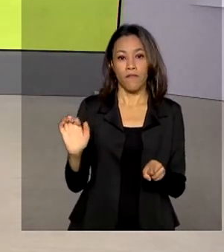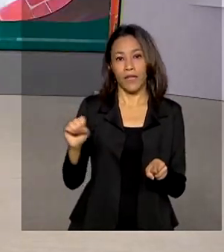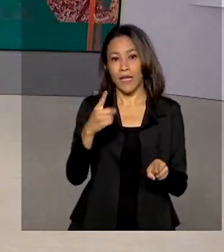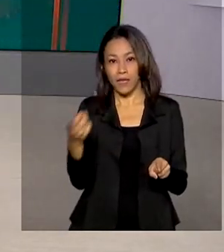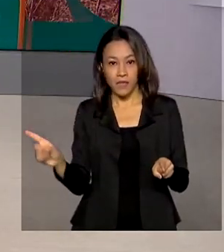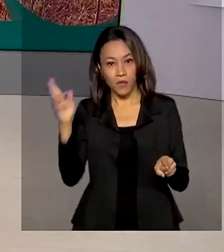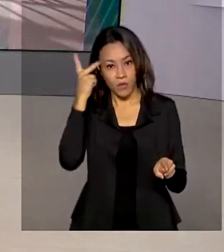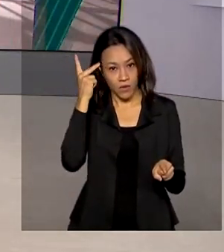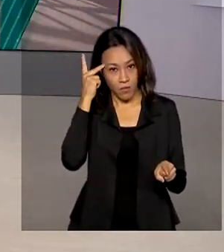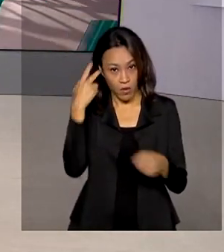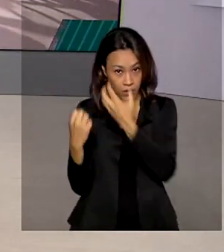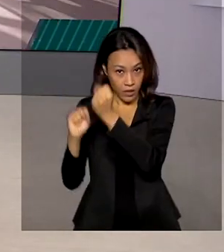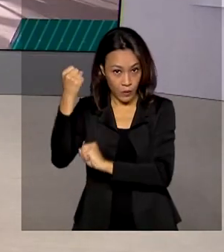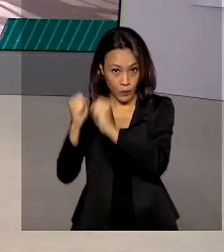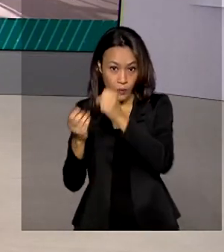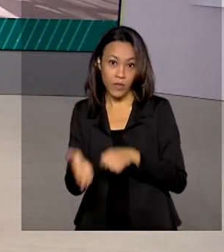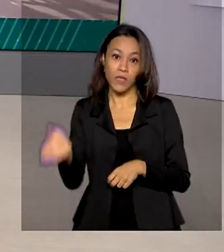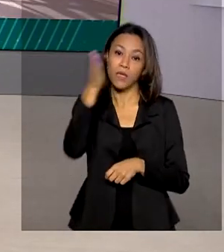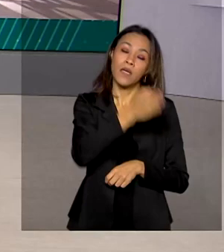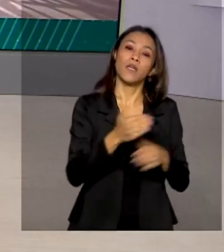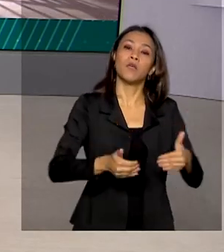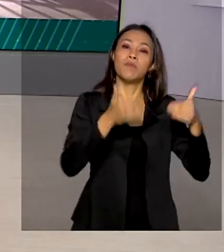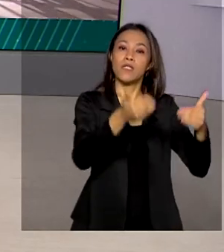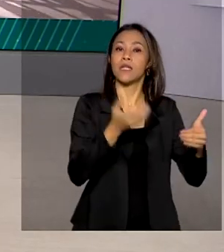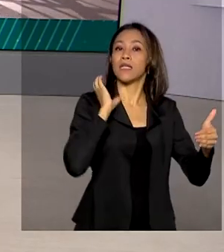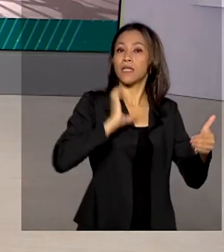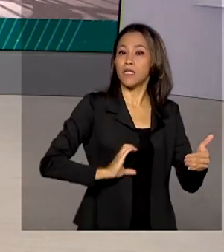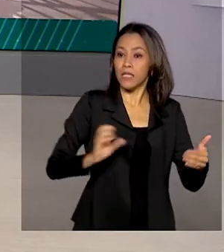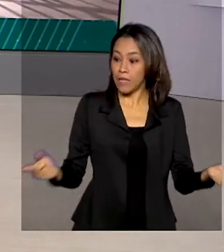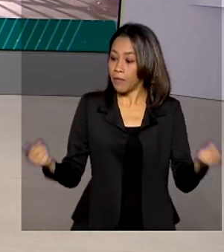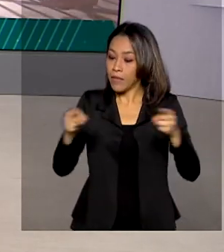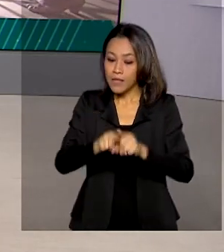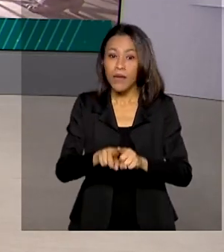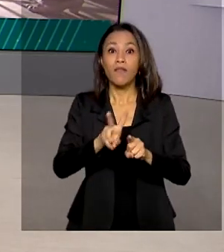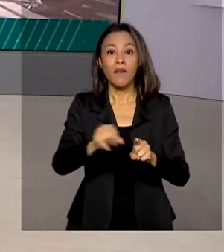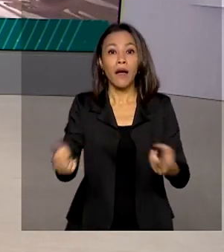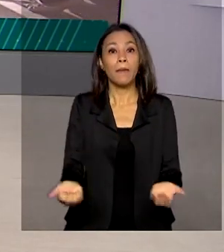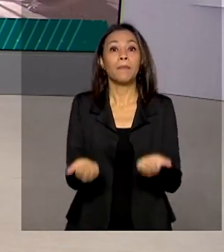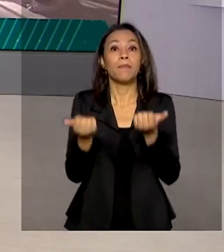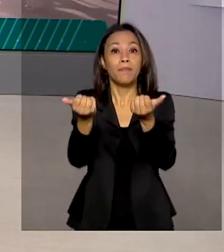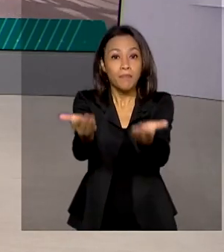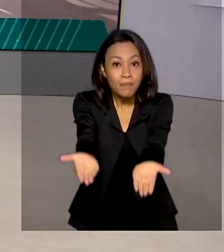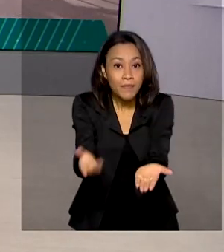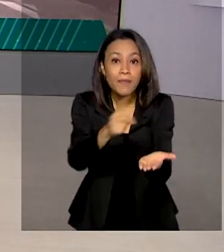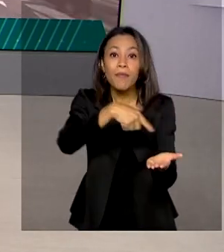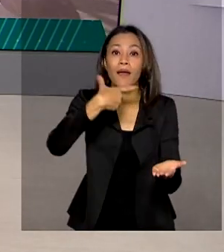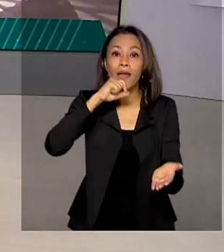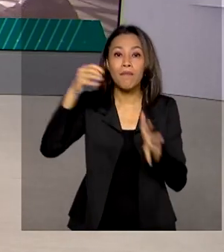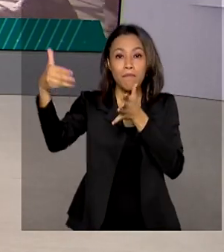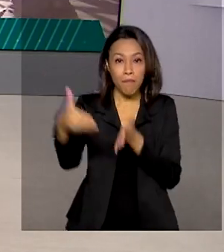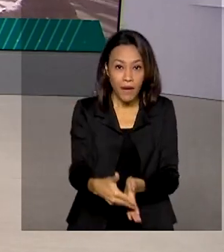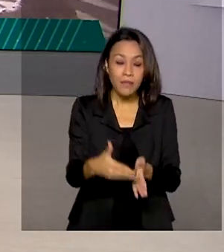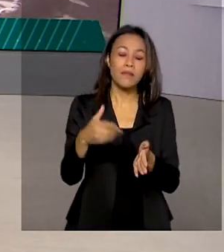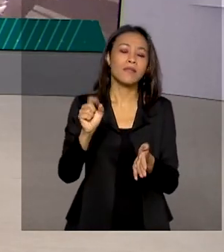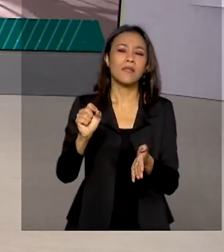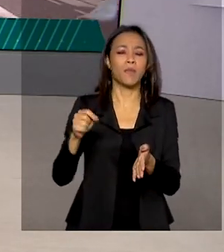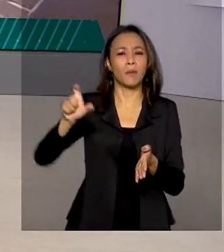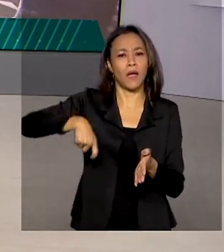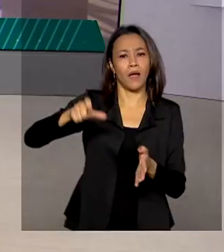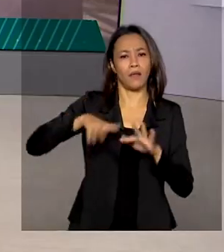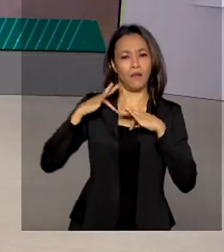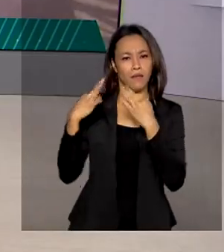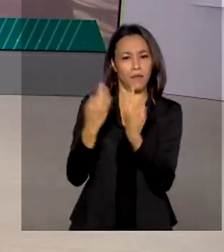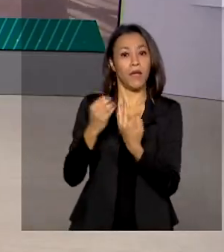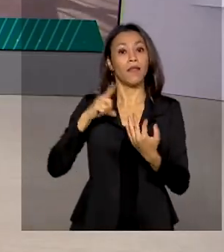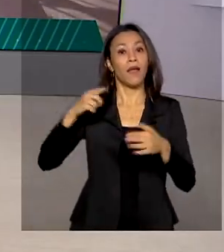Estado de São Paulo e o Ministério da Cidadania vai permitir a quem faz parte do Bolsa Família e do Cadastro Único ter acesso a